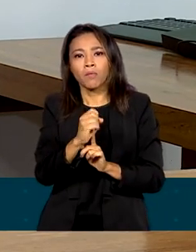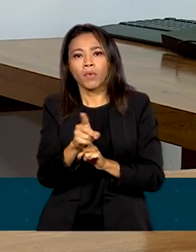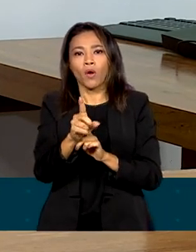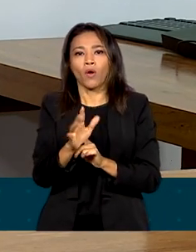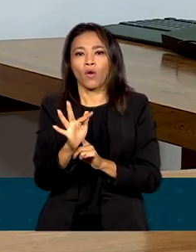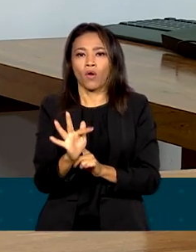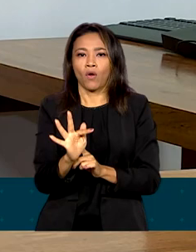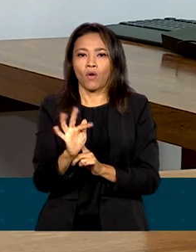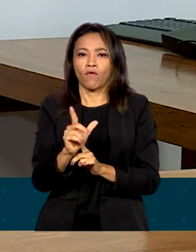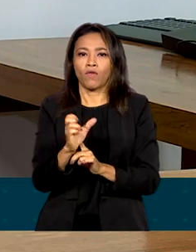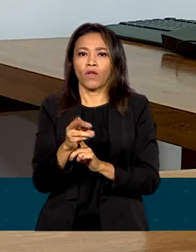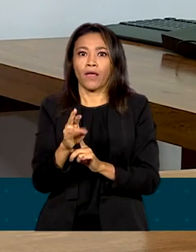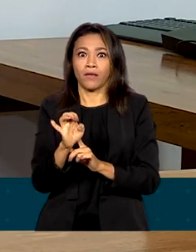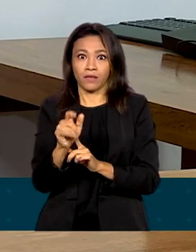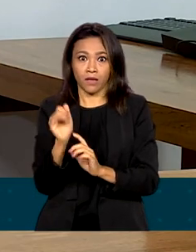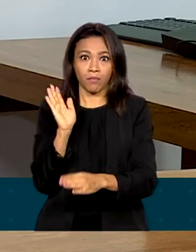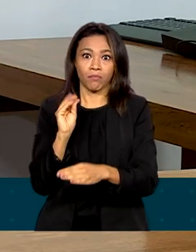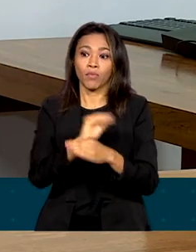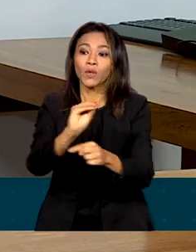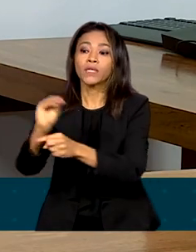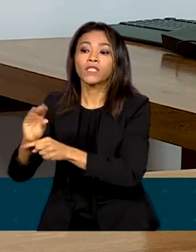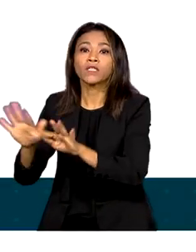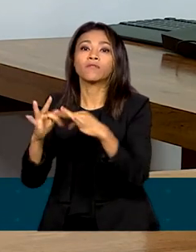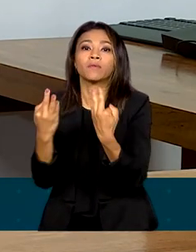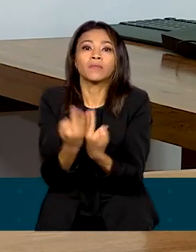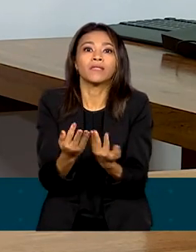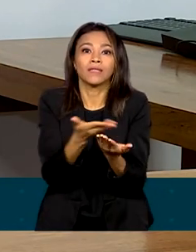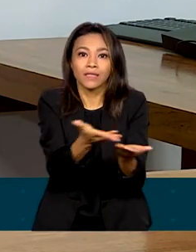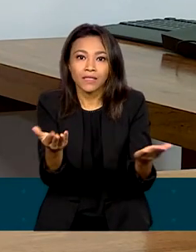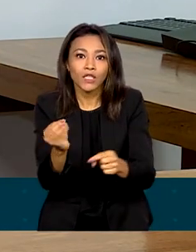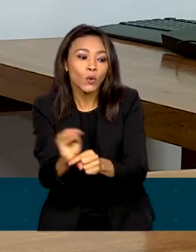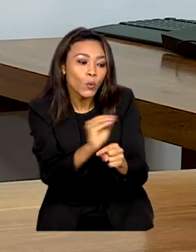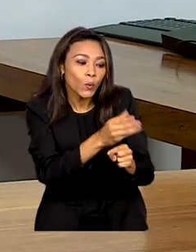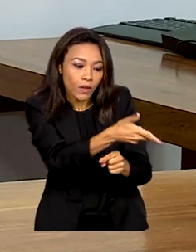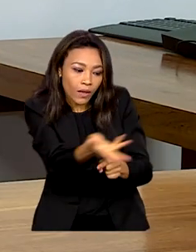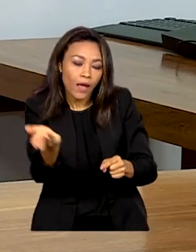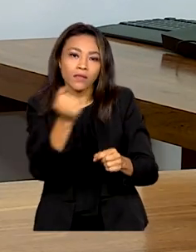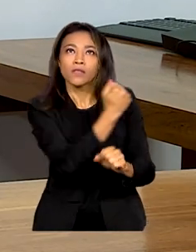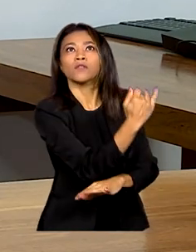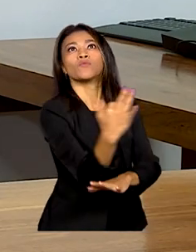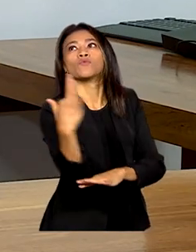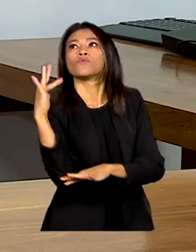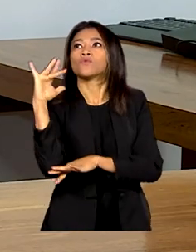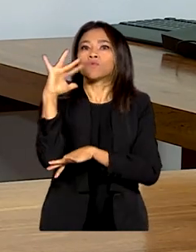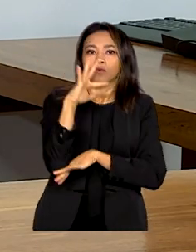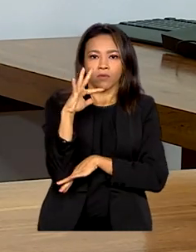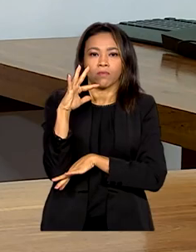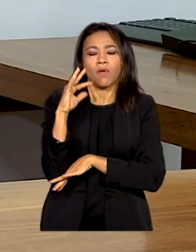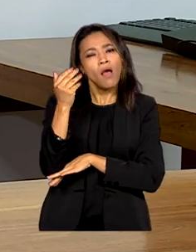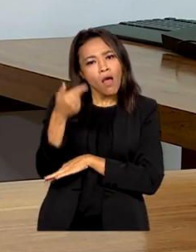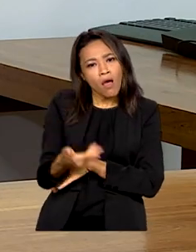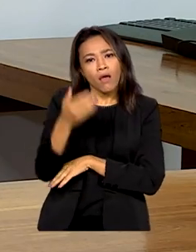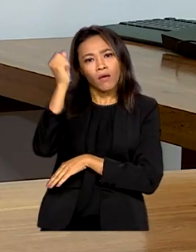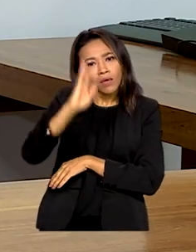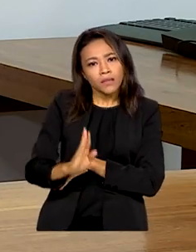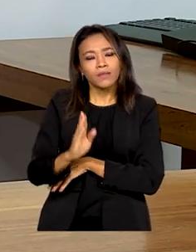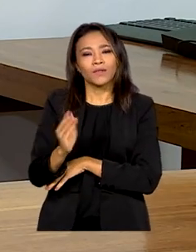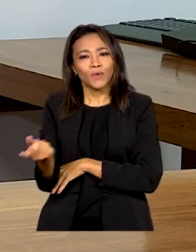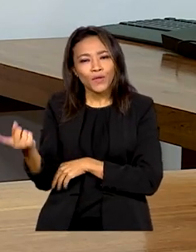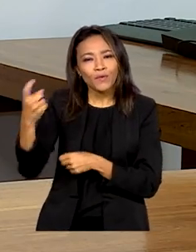extrativistas que protegem as nossas florestas. É o Brasil que volta para a economia do século